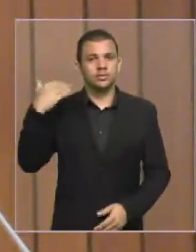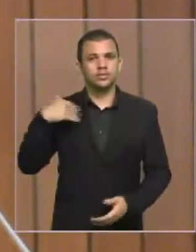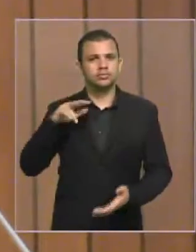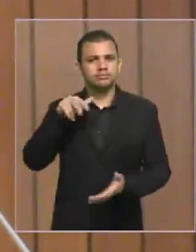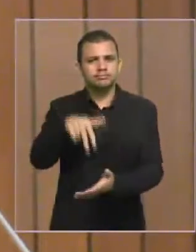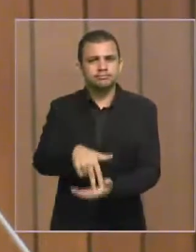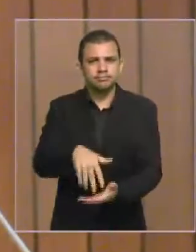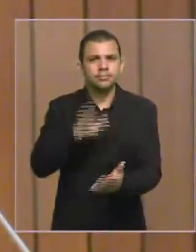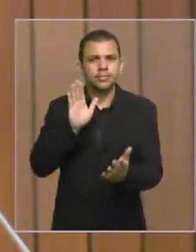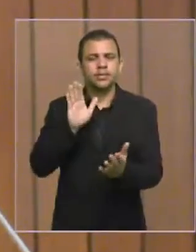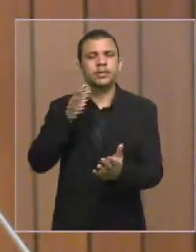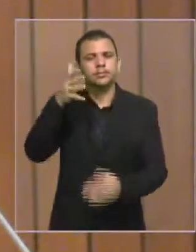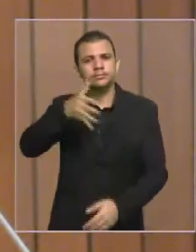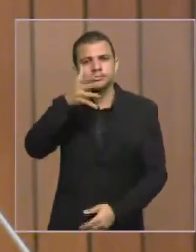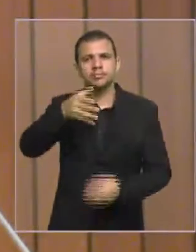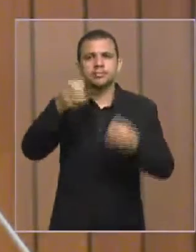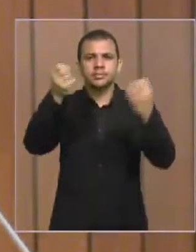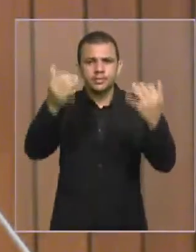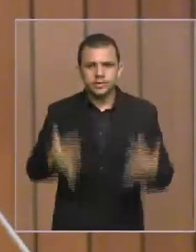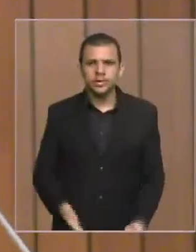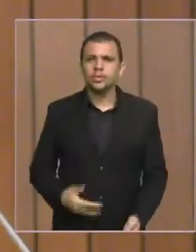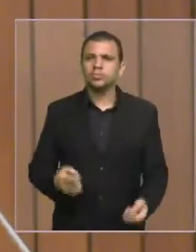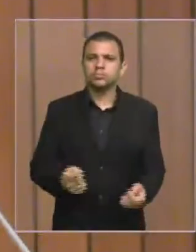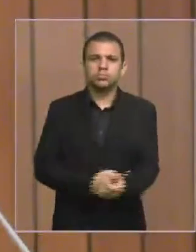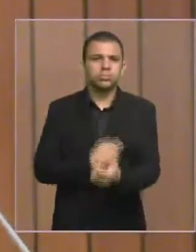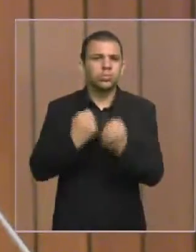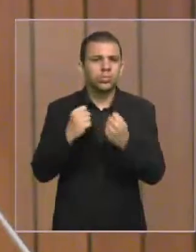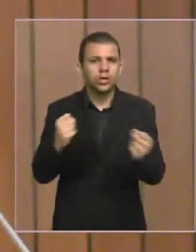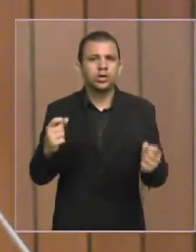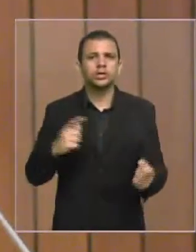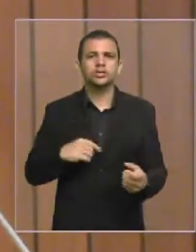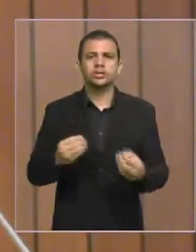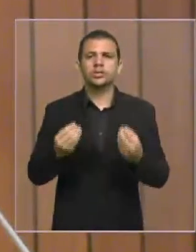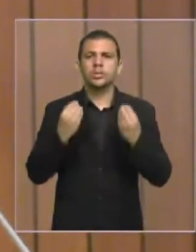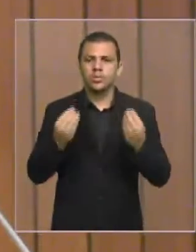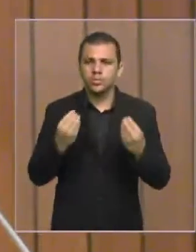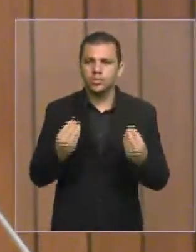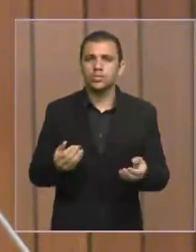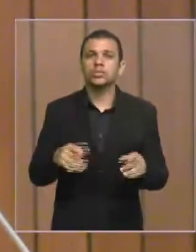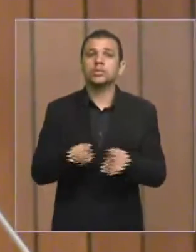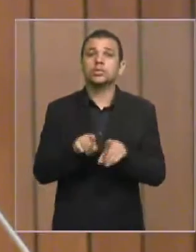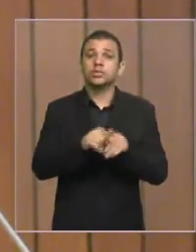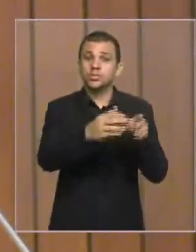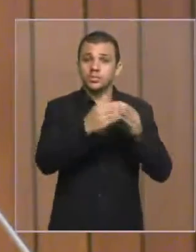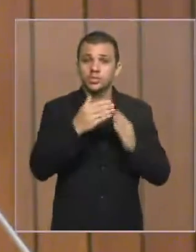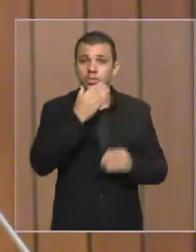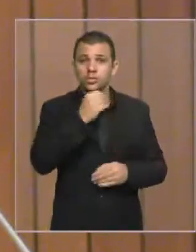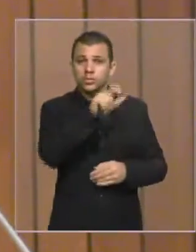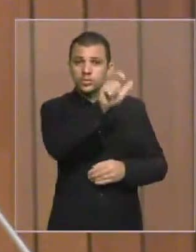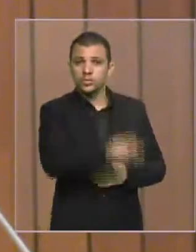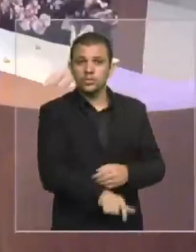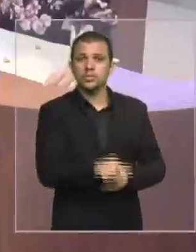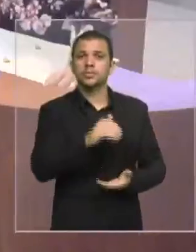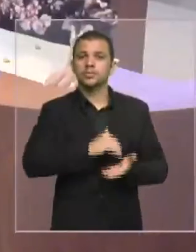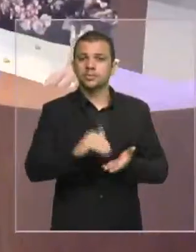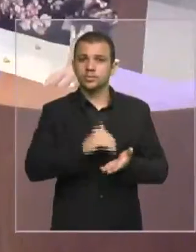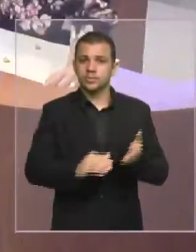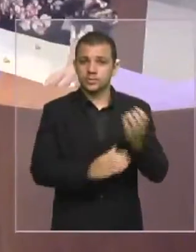Segurança, senhor Jefferson Portela, que reforçasse o destacamento policial